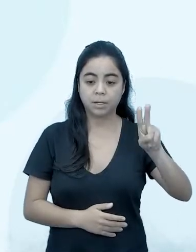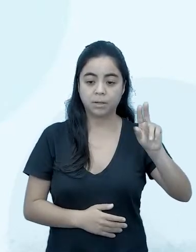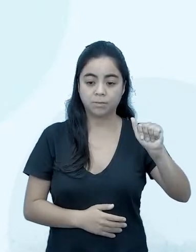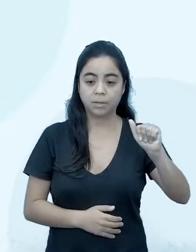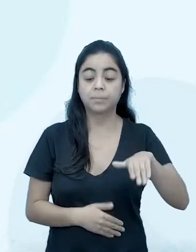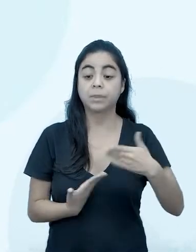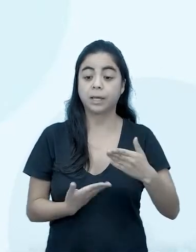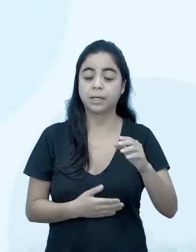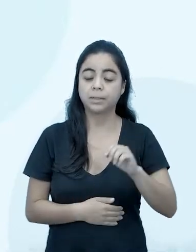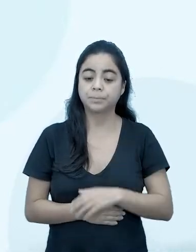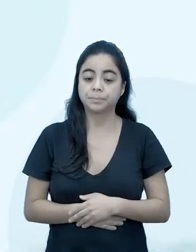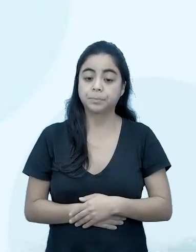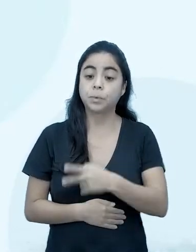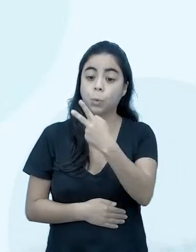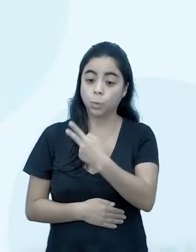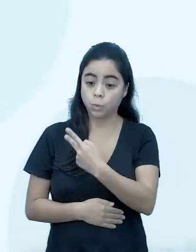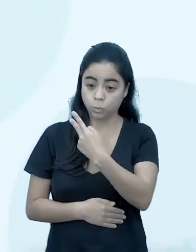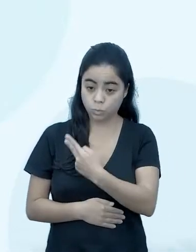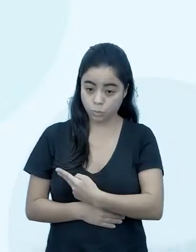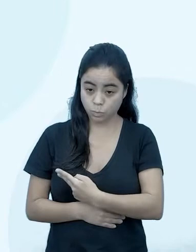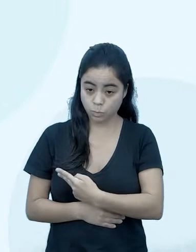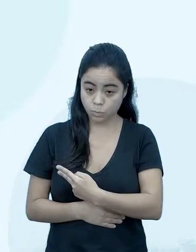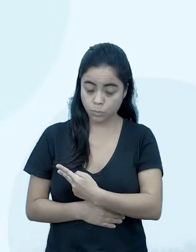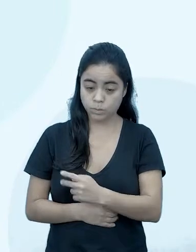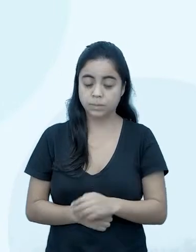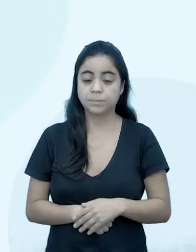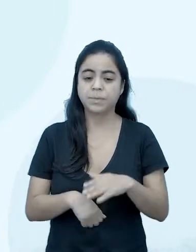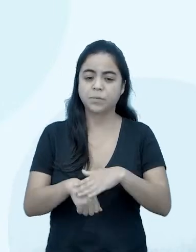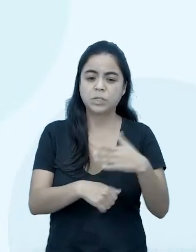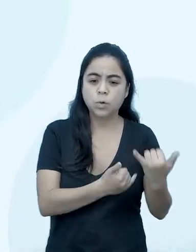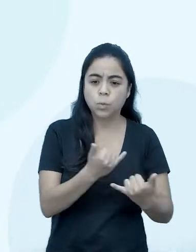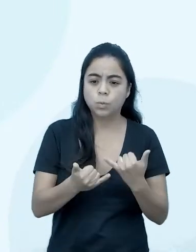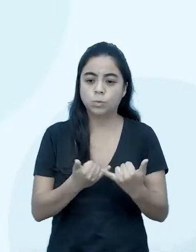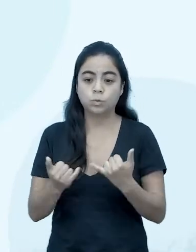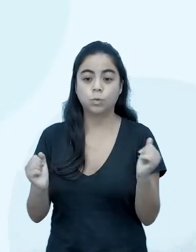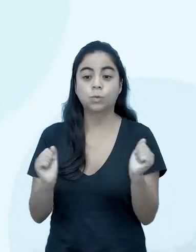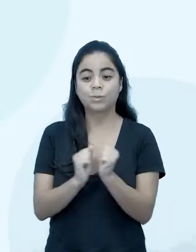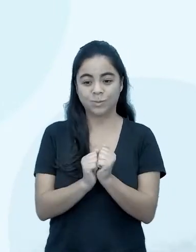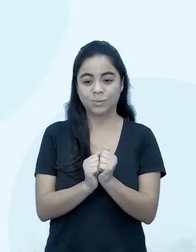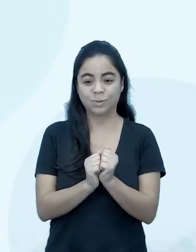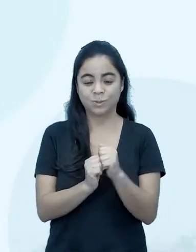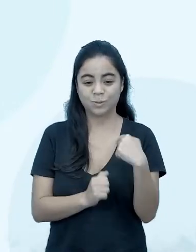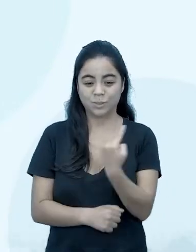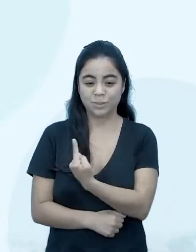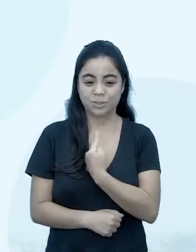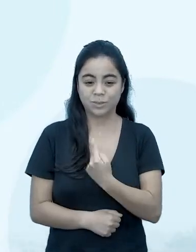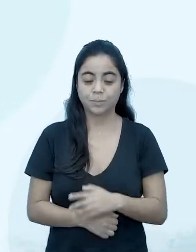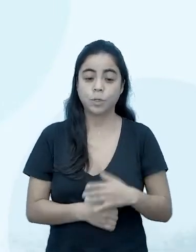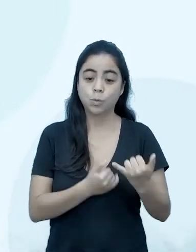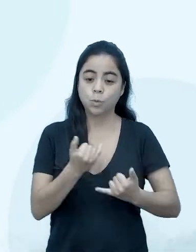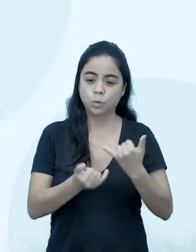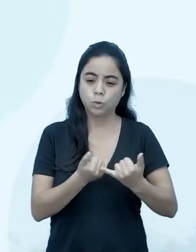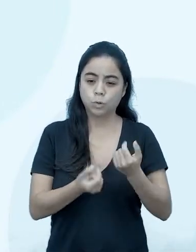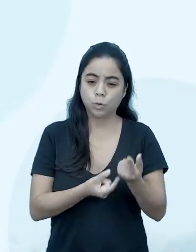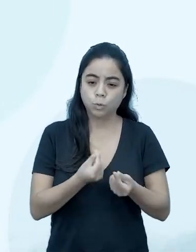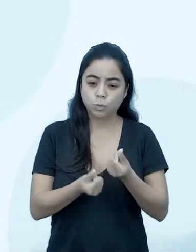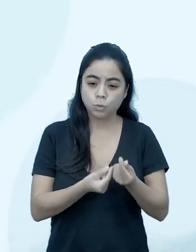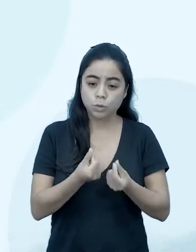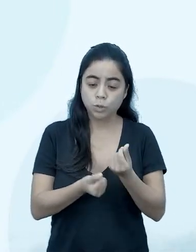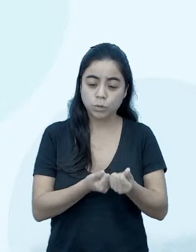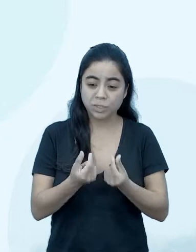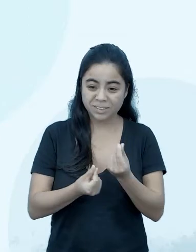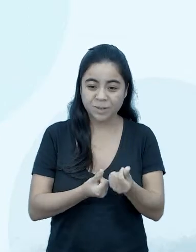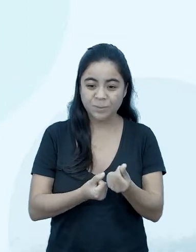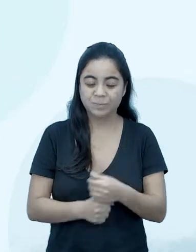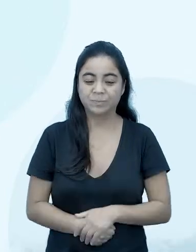Suelen, nós convidamos o Heitor e a Suelen para fazer um jogo com nós, um jogo de educação financeira, e